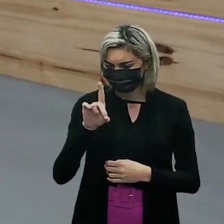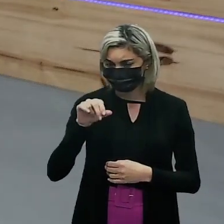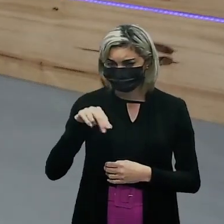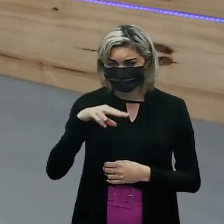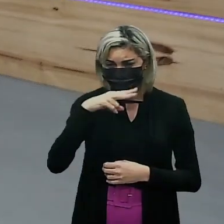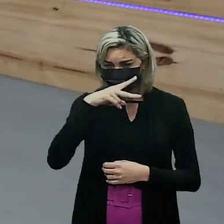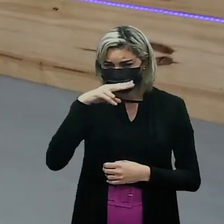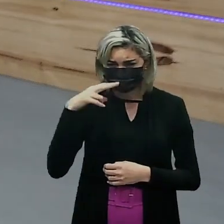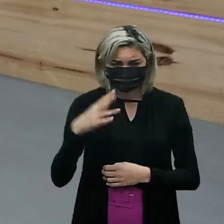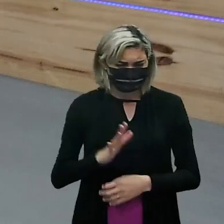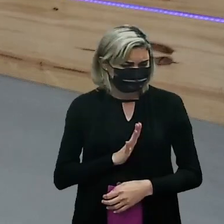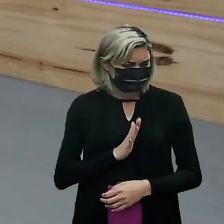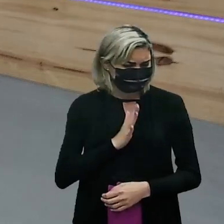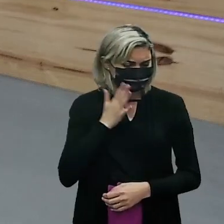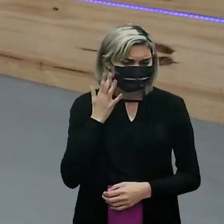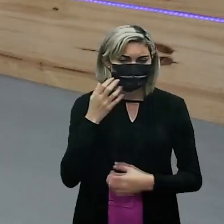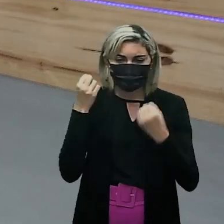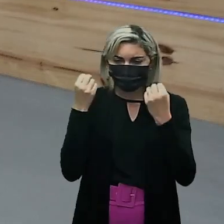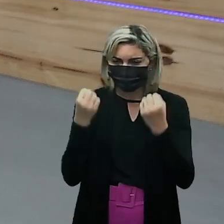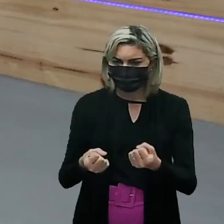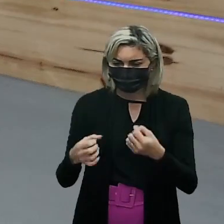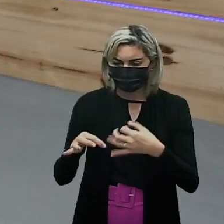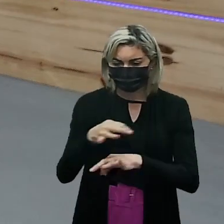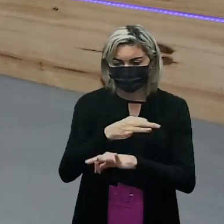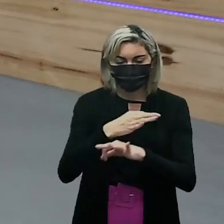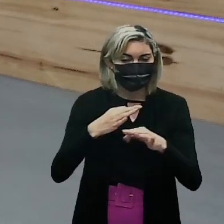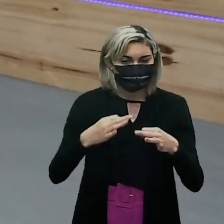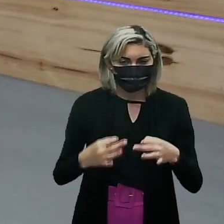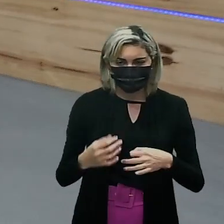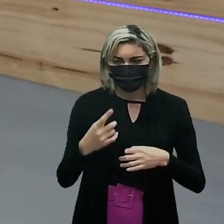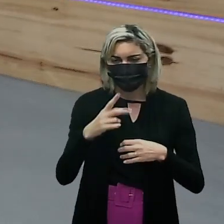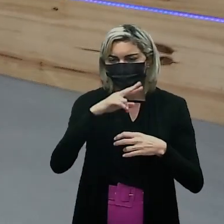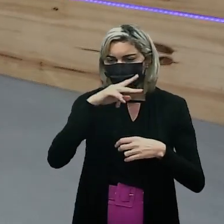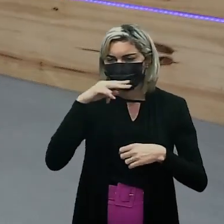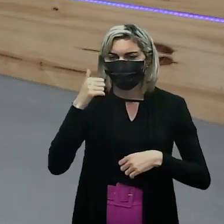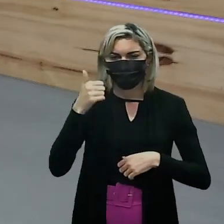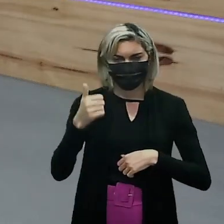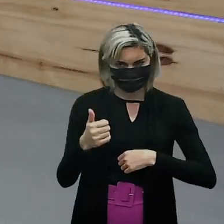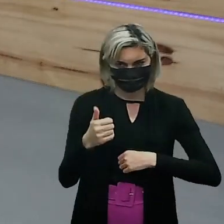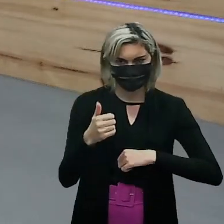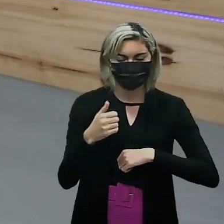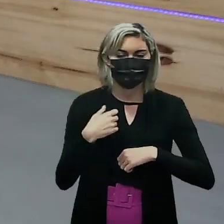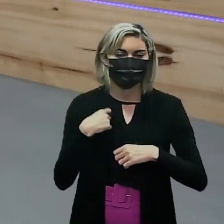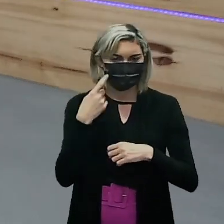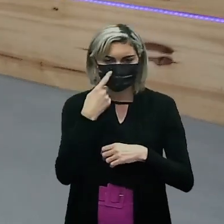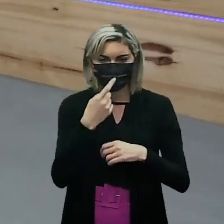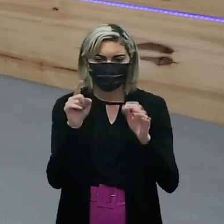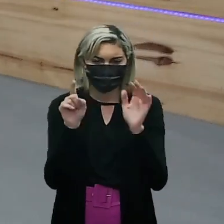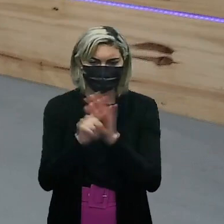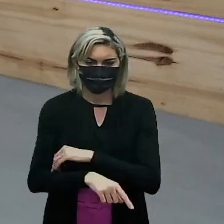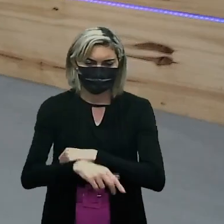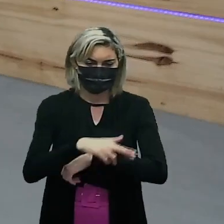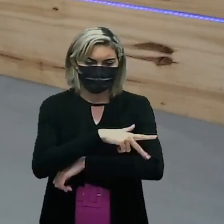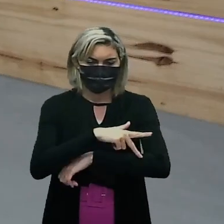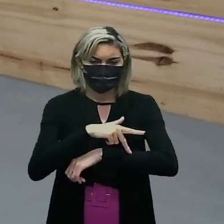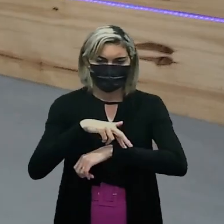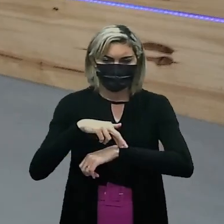cheiro irritante mas quando ele é pesado o peso molecular é alto ele cheira bem. Aí eu perguntei pro Michael Michael